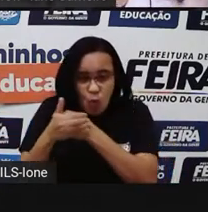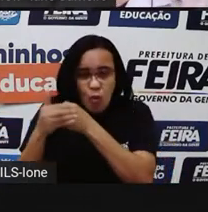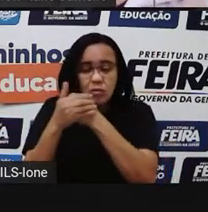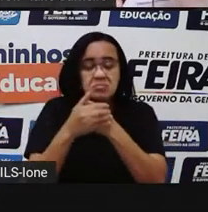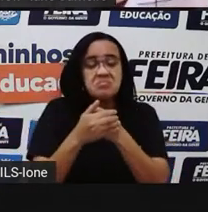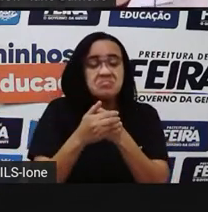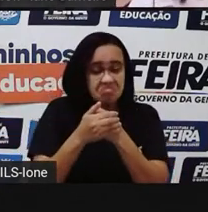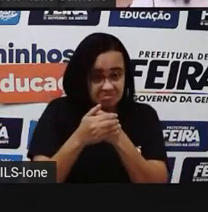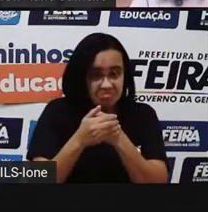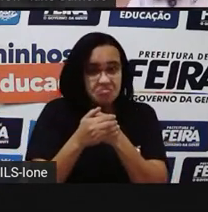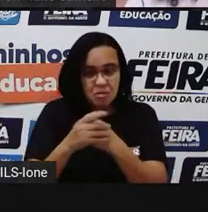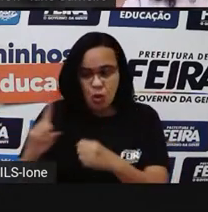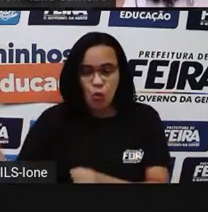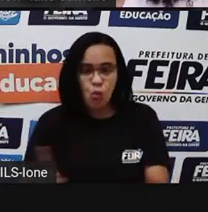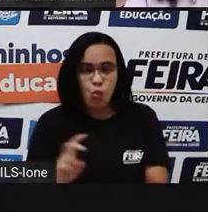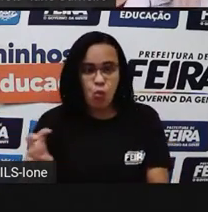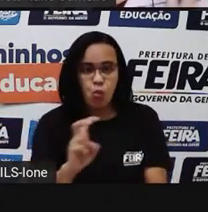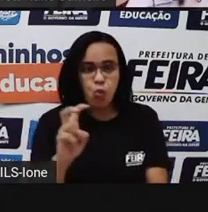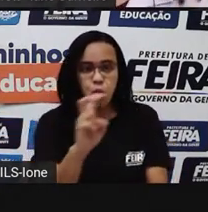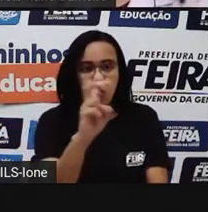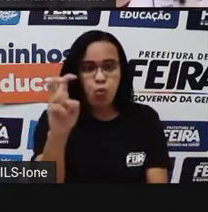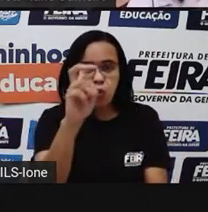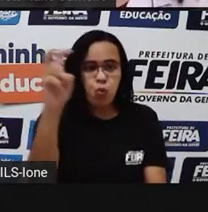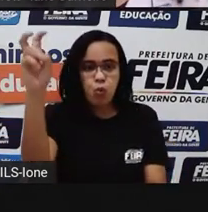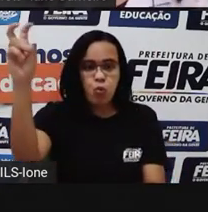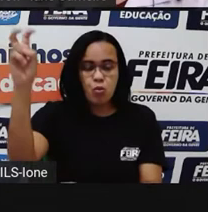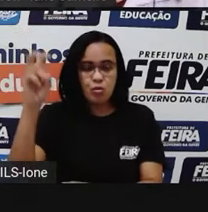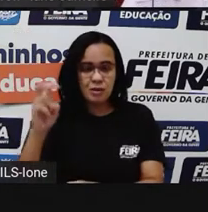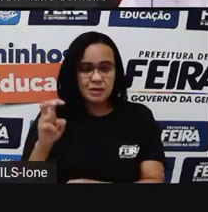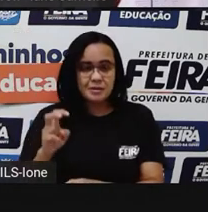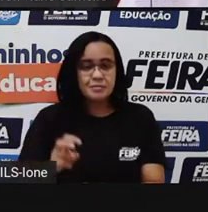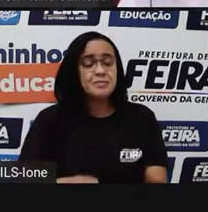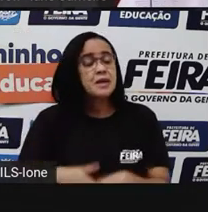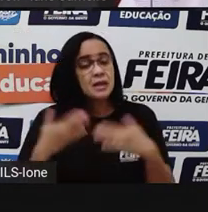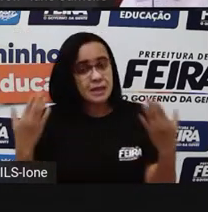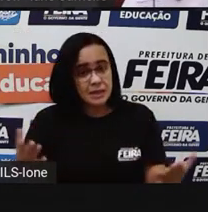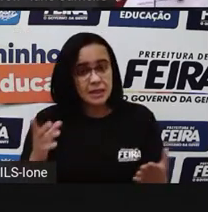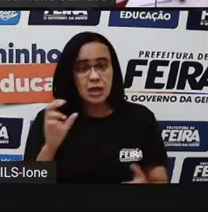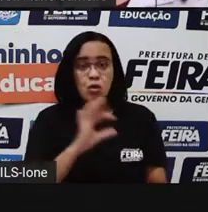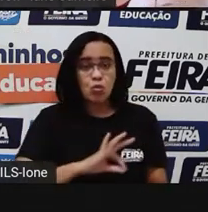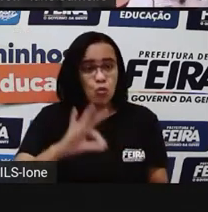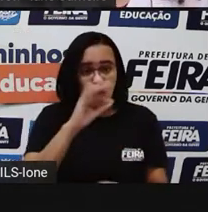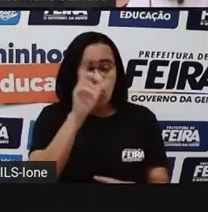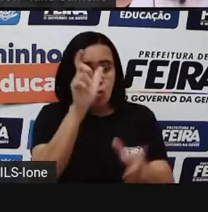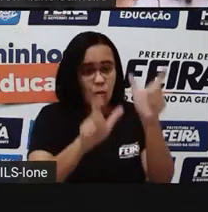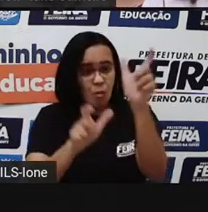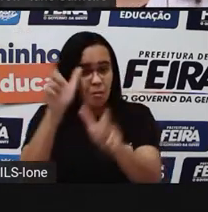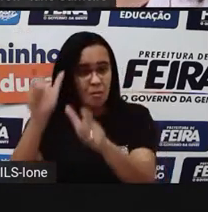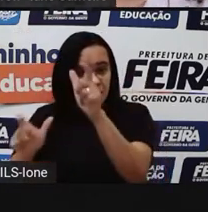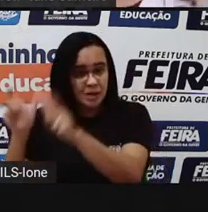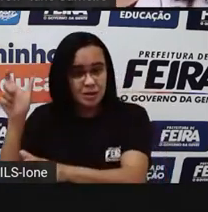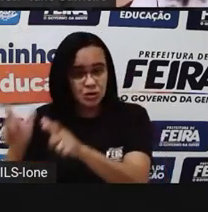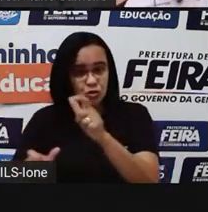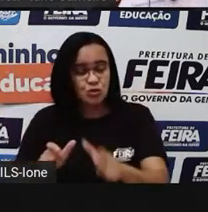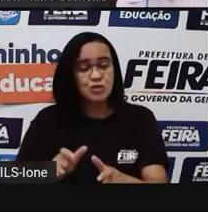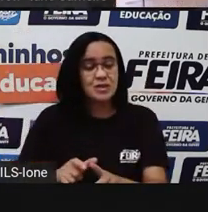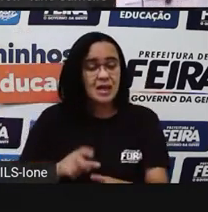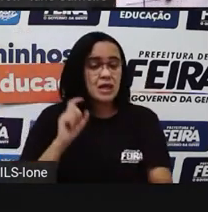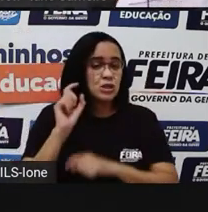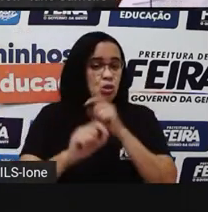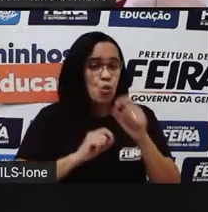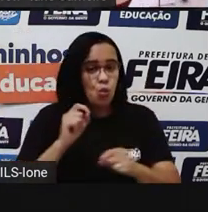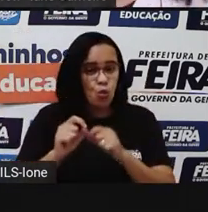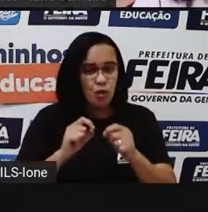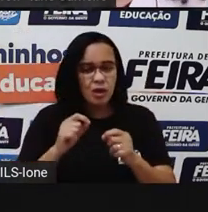Essas personagens que a Pró trouxe aqui para vocês, eles fazem parte do Turminha do Folclore, que é um grupo que faz